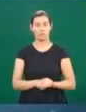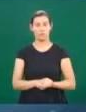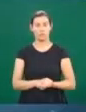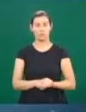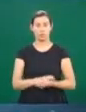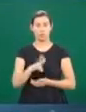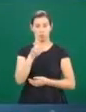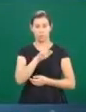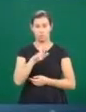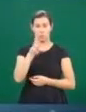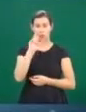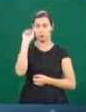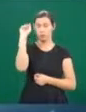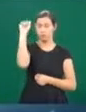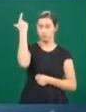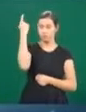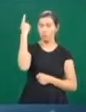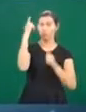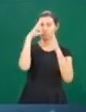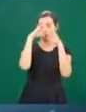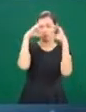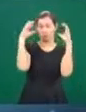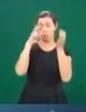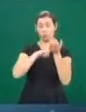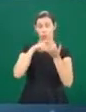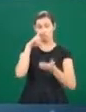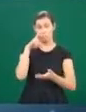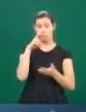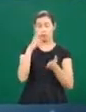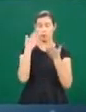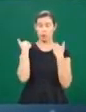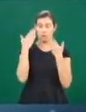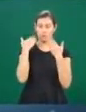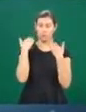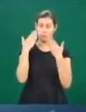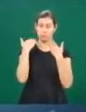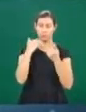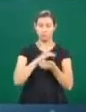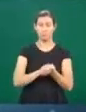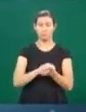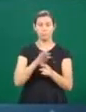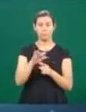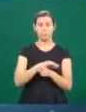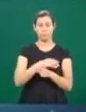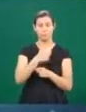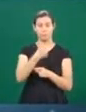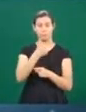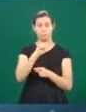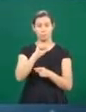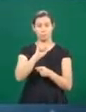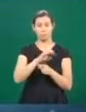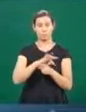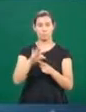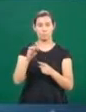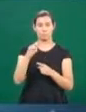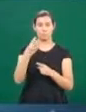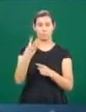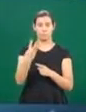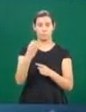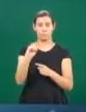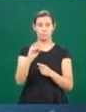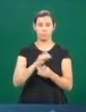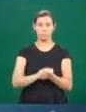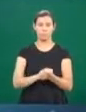Em Uberlândia, sol e poucas nuvens pela manhã. Muito calor ao longo do dia. Mínima de 18 e máxima de 30 graus.